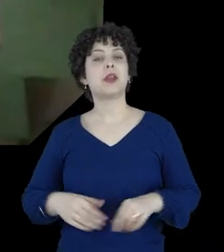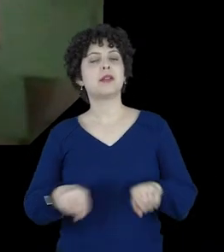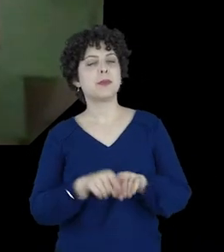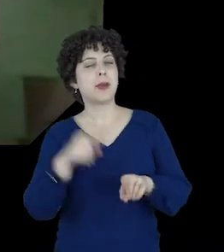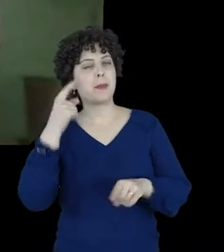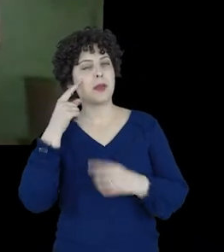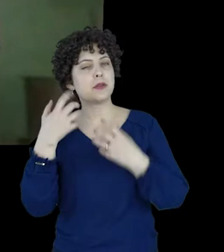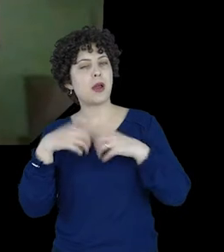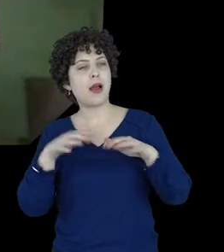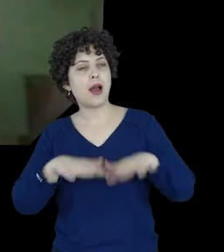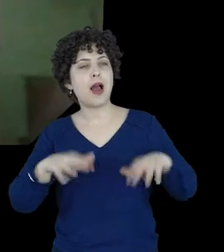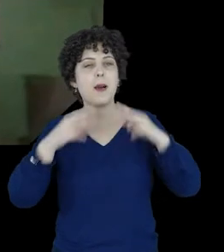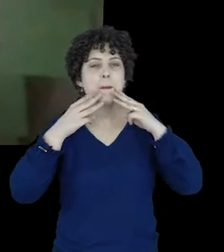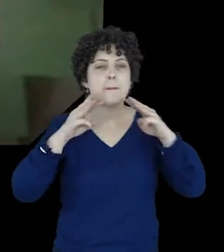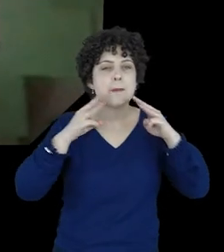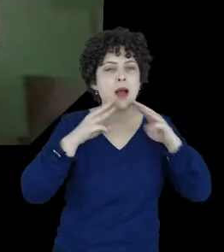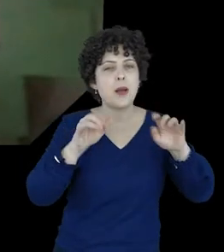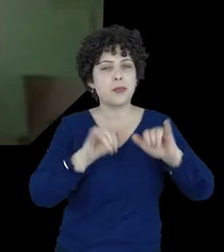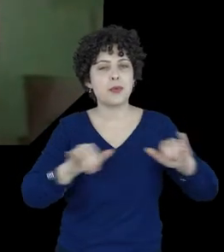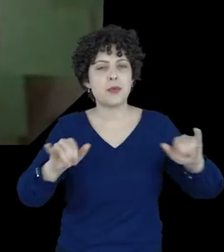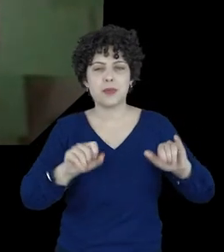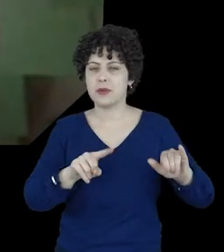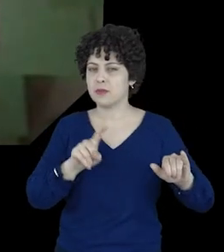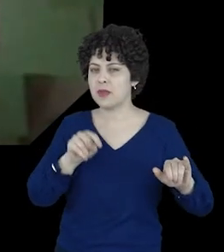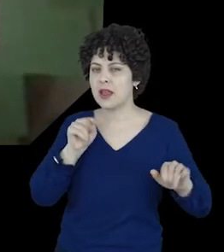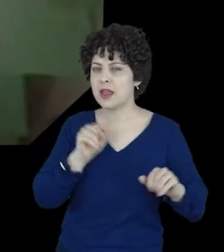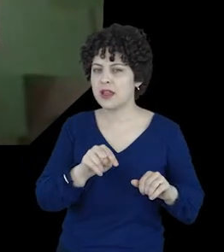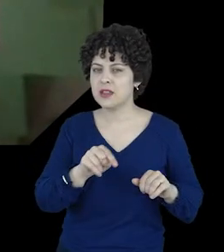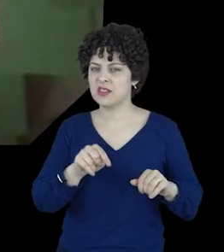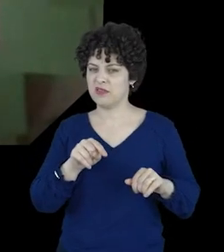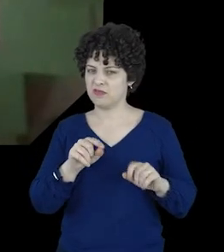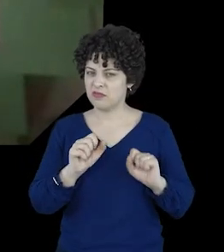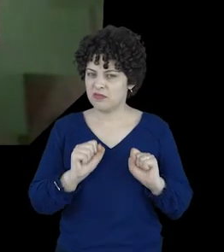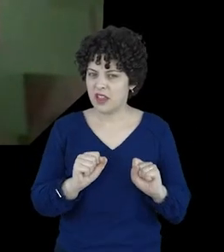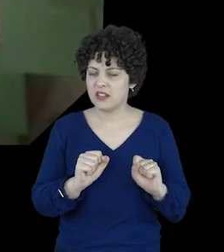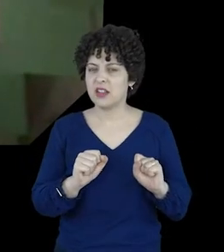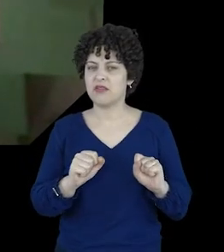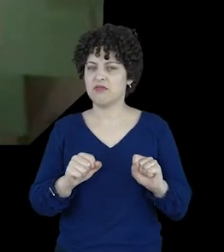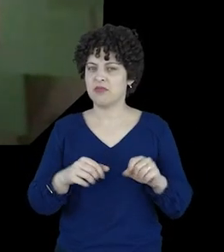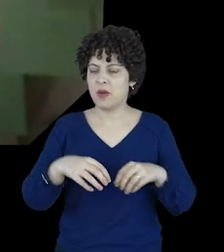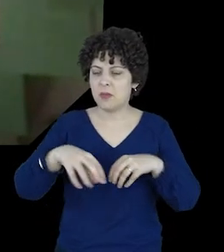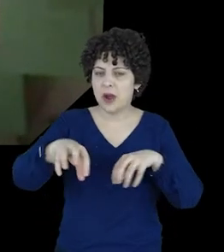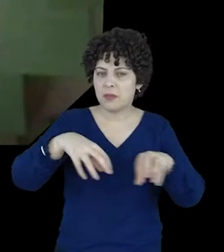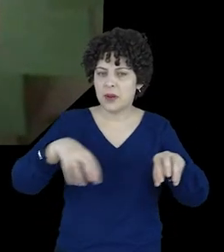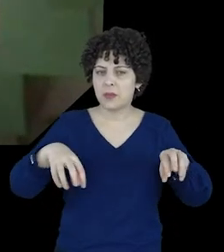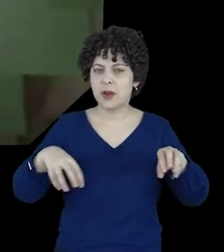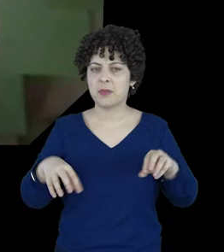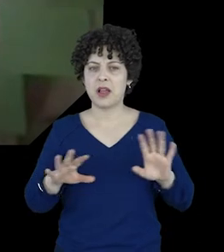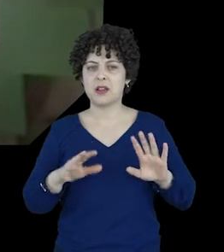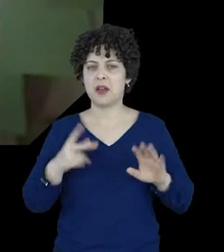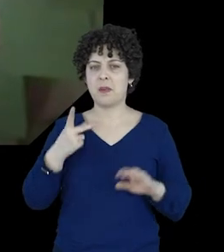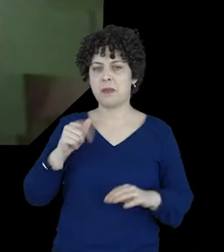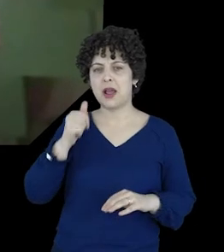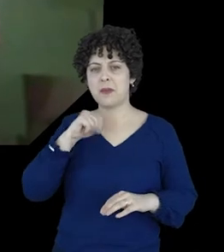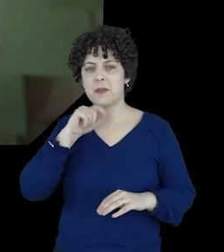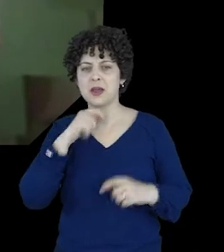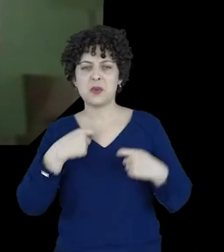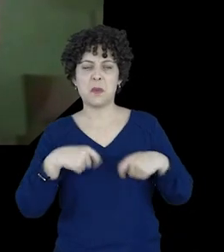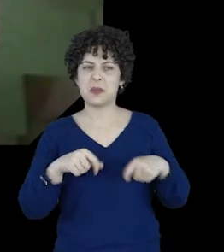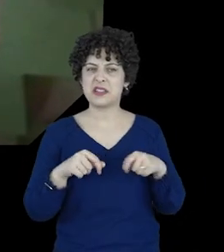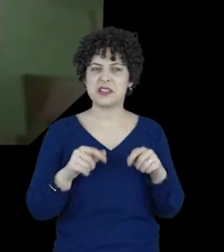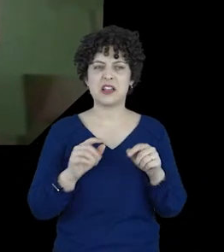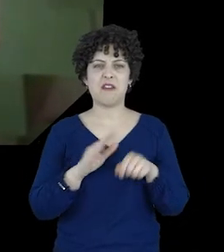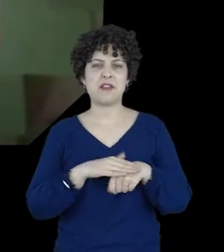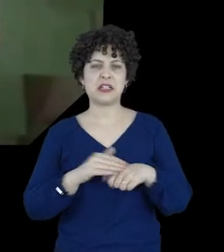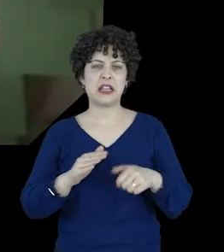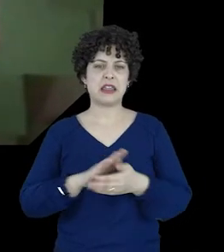Eu também penso no lado da publicidade. Será que isso deveria ser feito de forma descentralizada, sem os pais precisarem cumprir